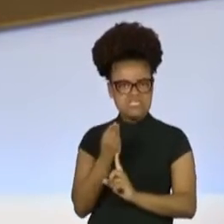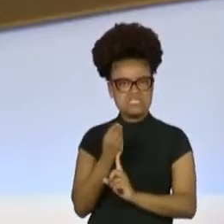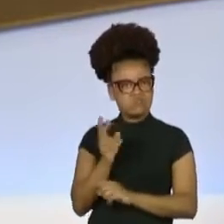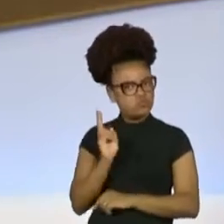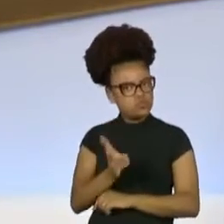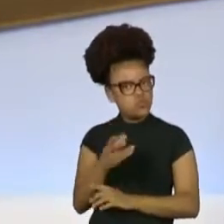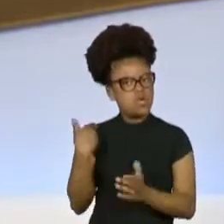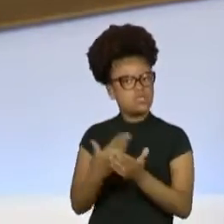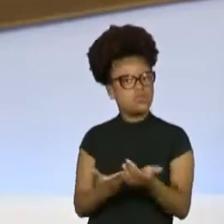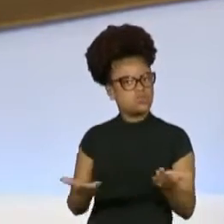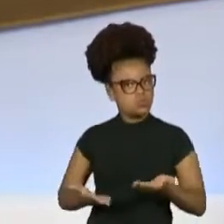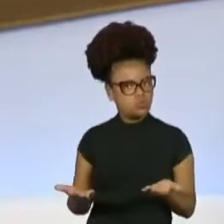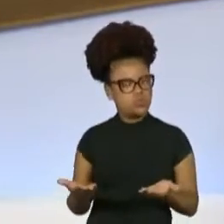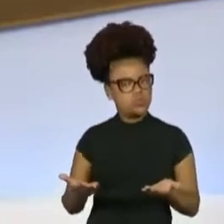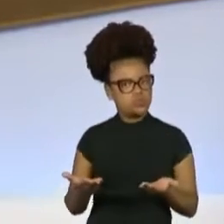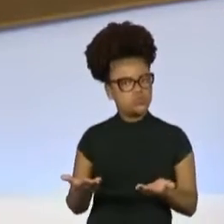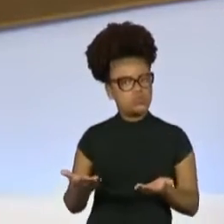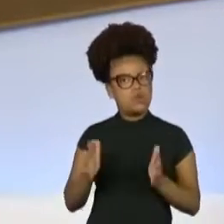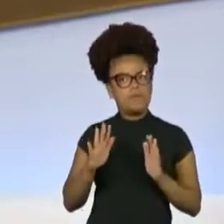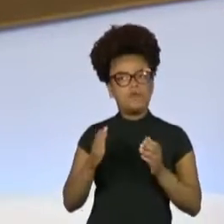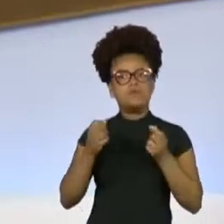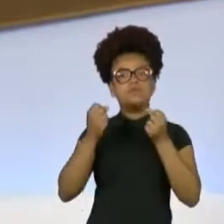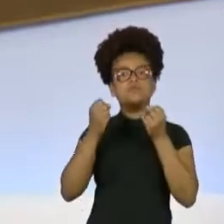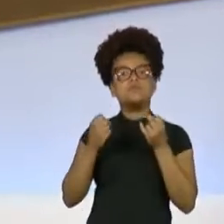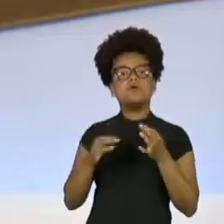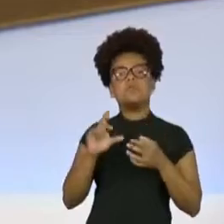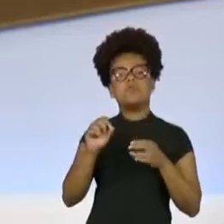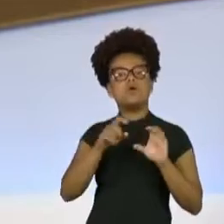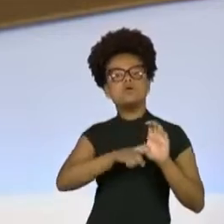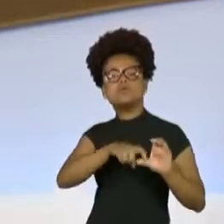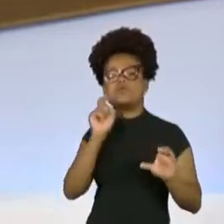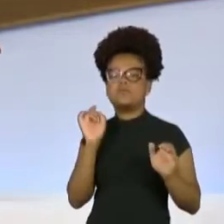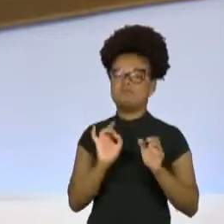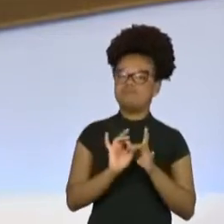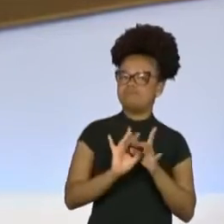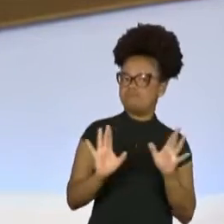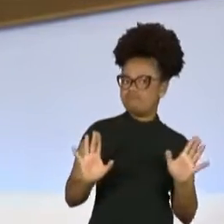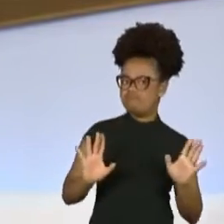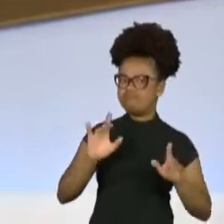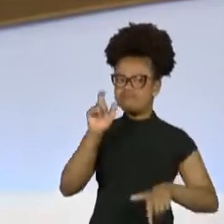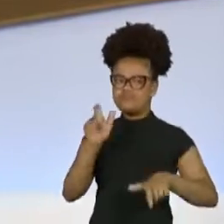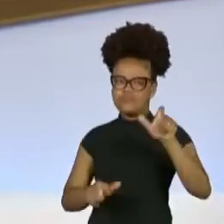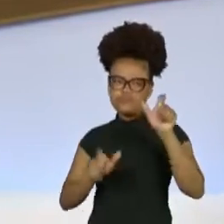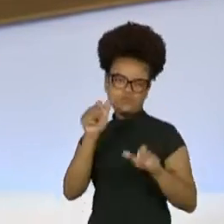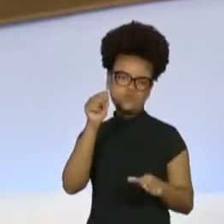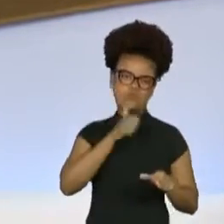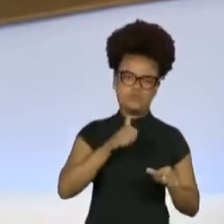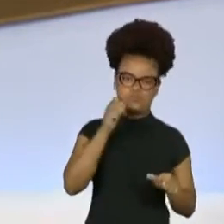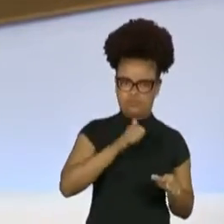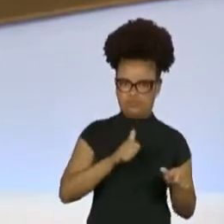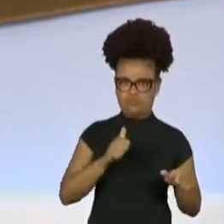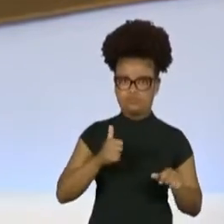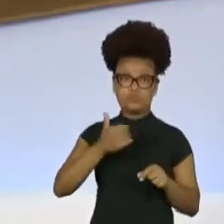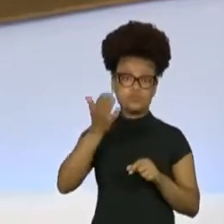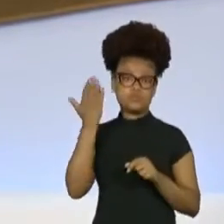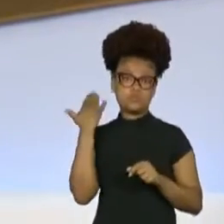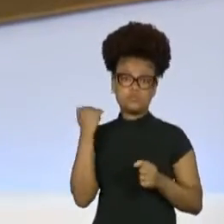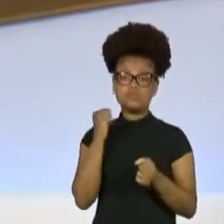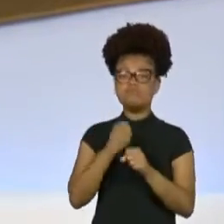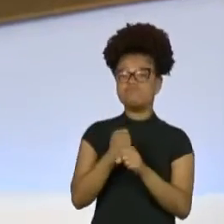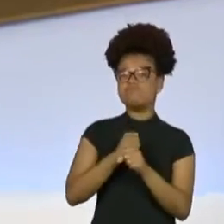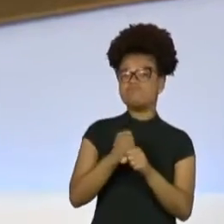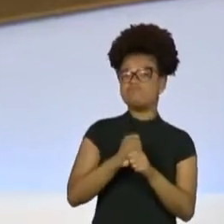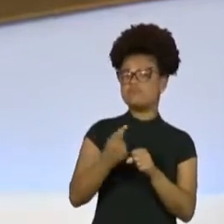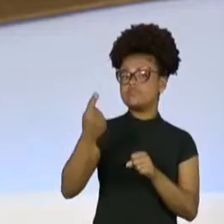a gente fala mais sobre autonomia, sobre liberdade das mulheres, uma discussão que não era presente há décadas, né, lá